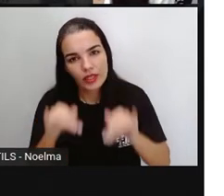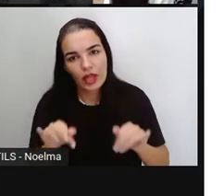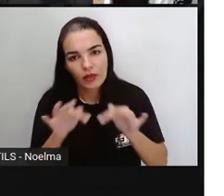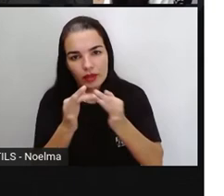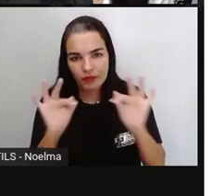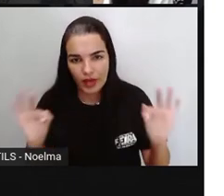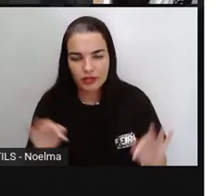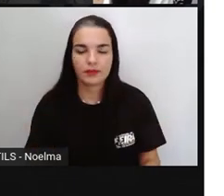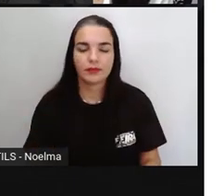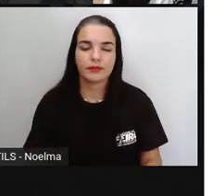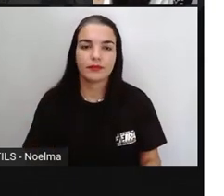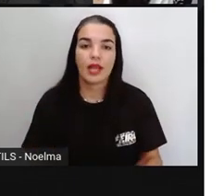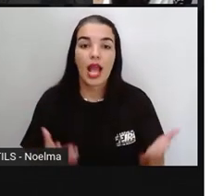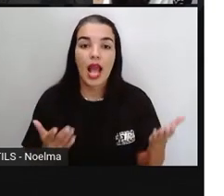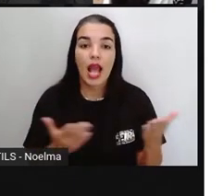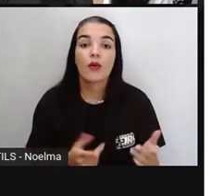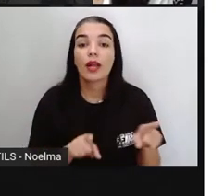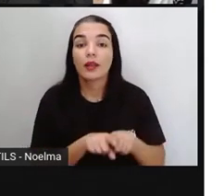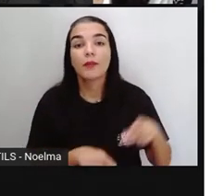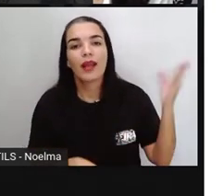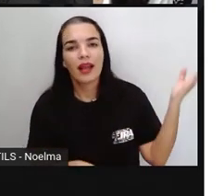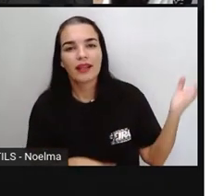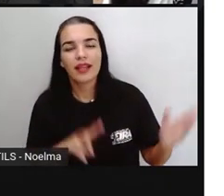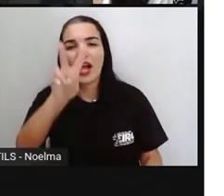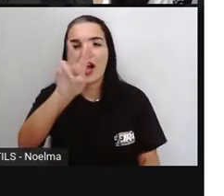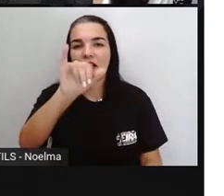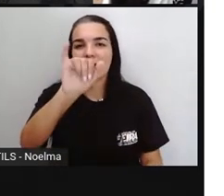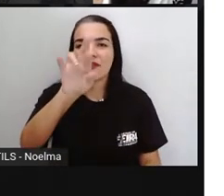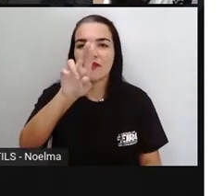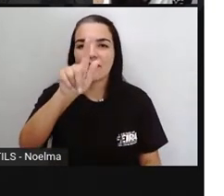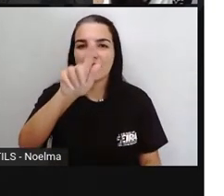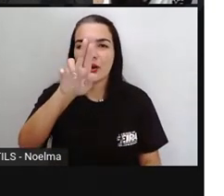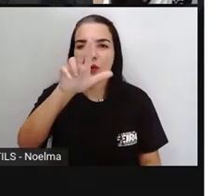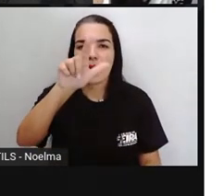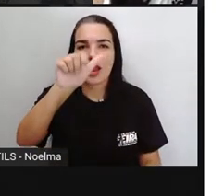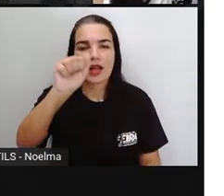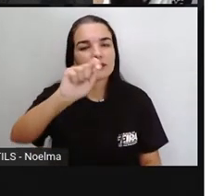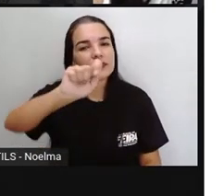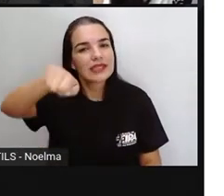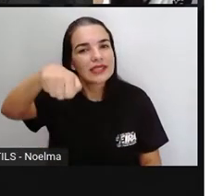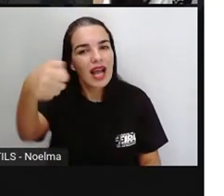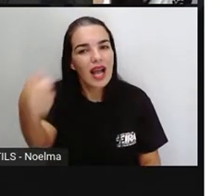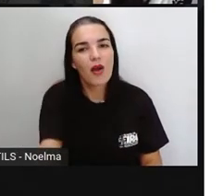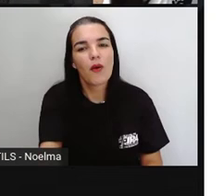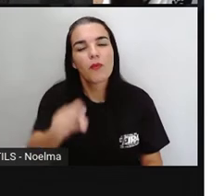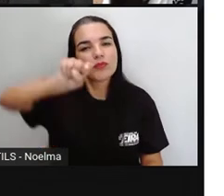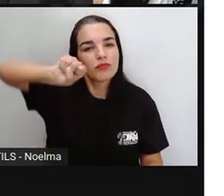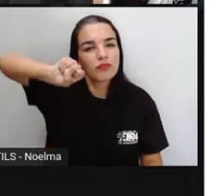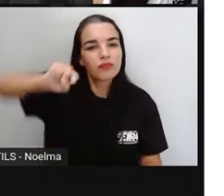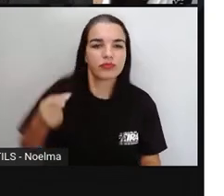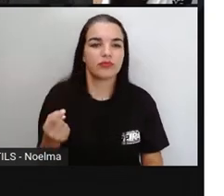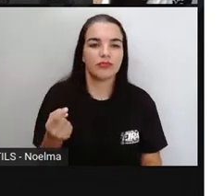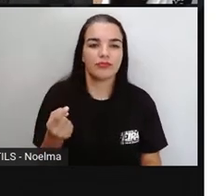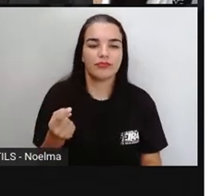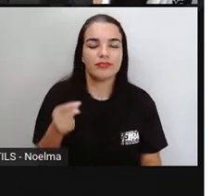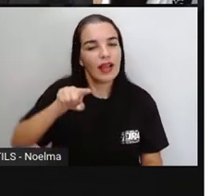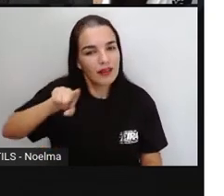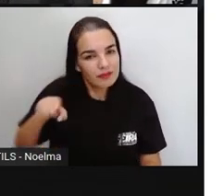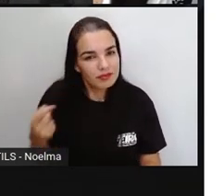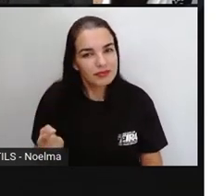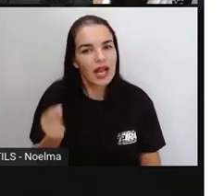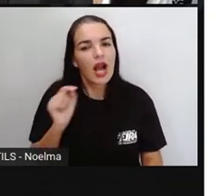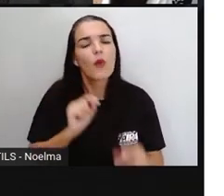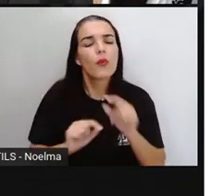E aí, nós temos também essa outra pontuação aqui, que é a vírgula. A vírgula, ela serve para